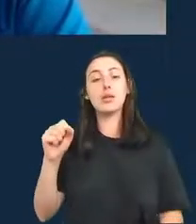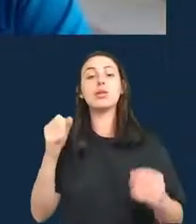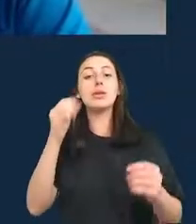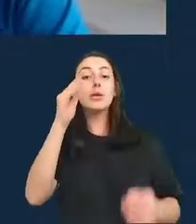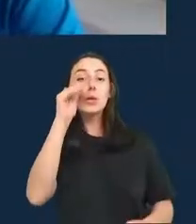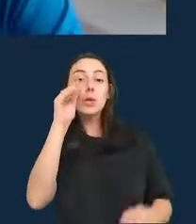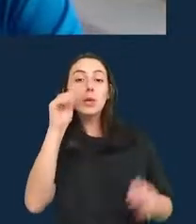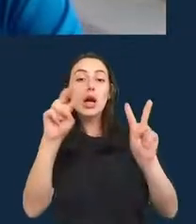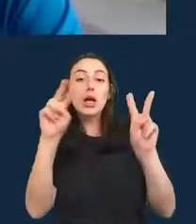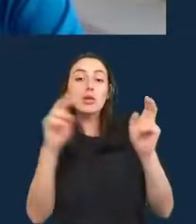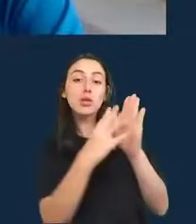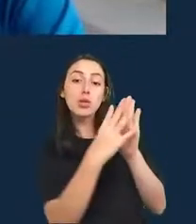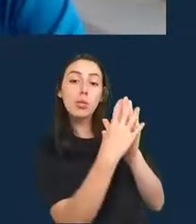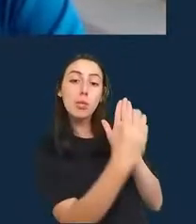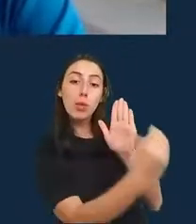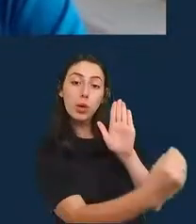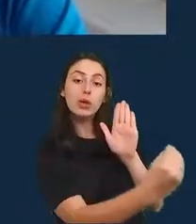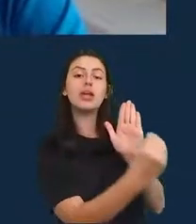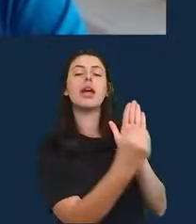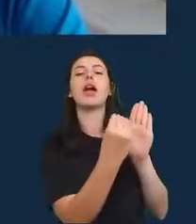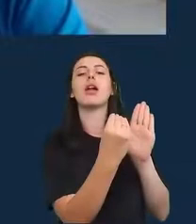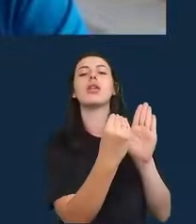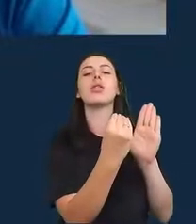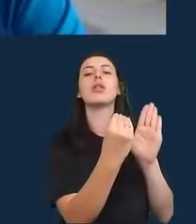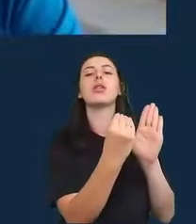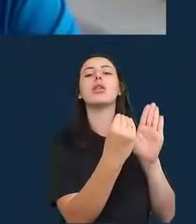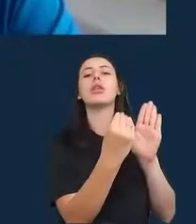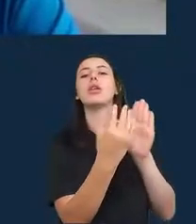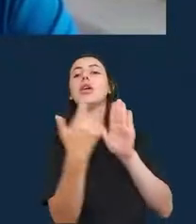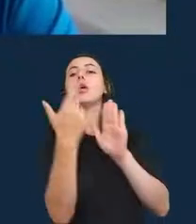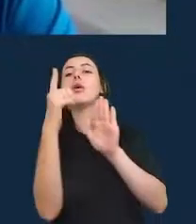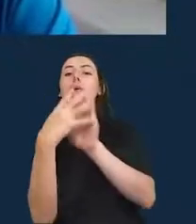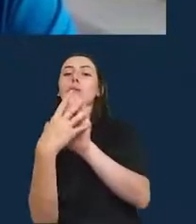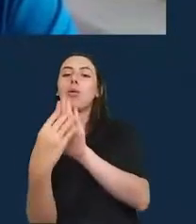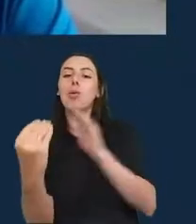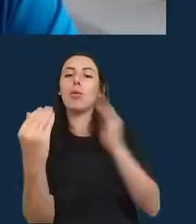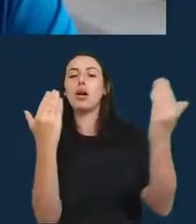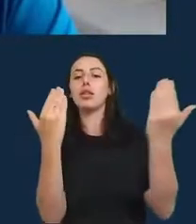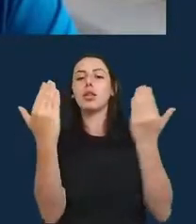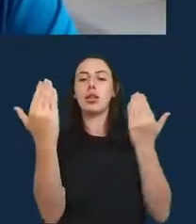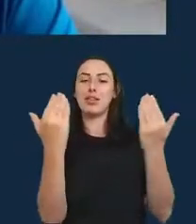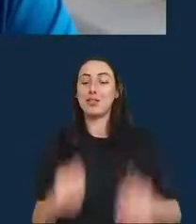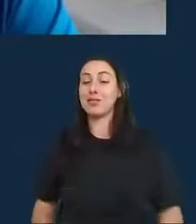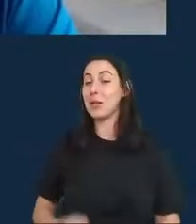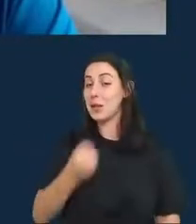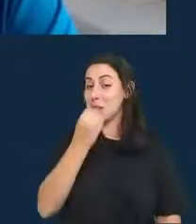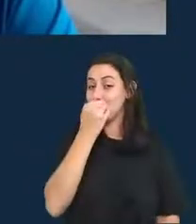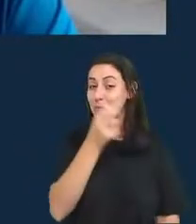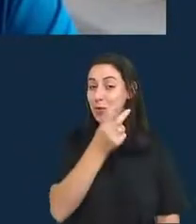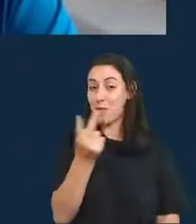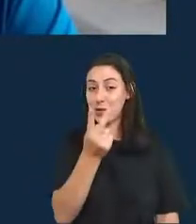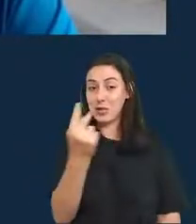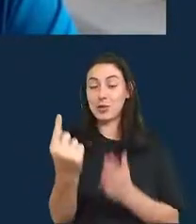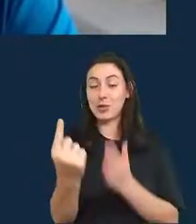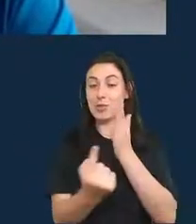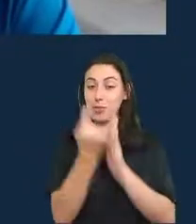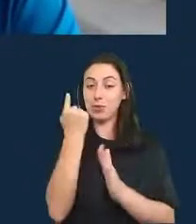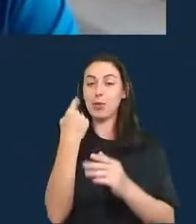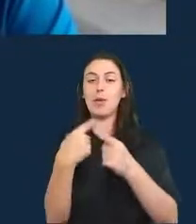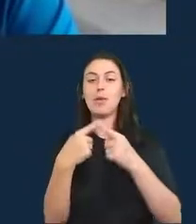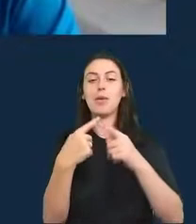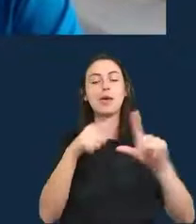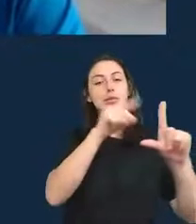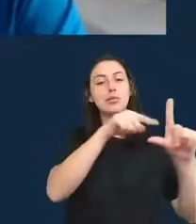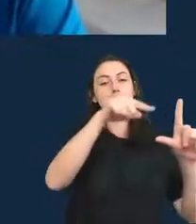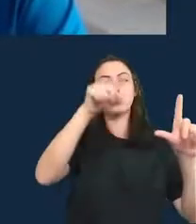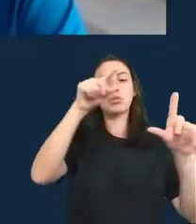modelo da Universidade Johns Hopkins. Bom, que bom que essa pergunta veio. Os dois mapas são essencialmente o modelo do